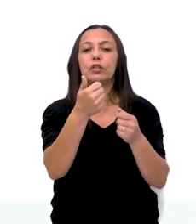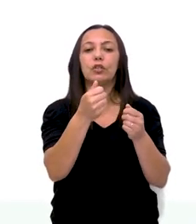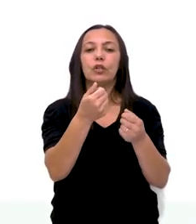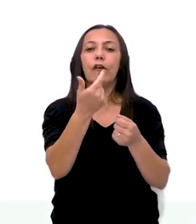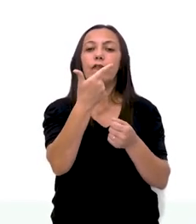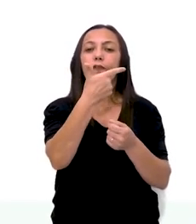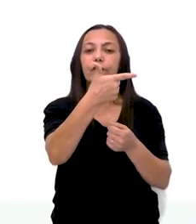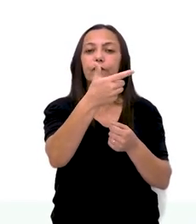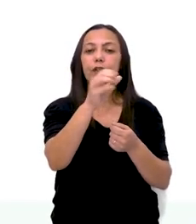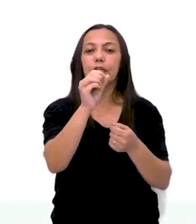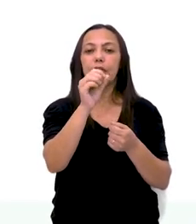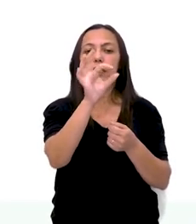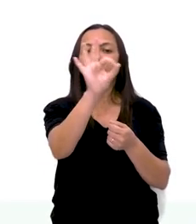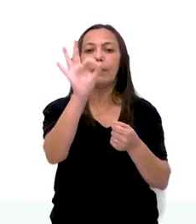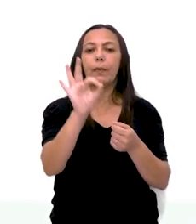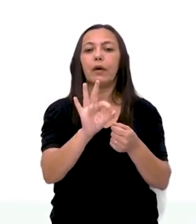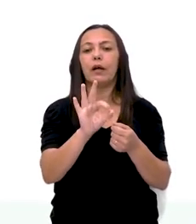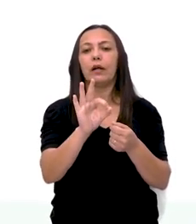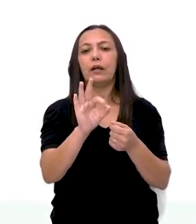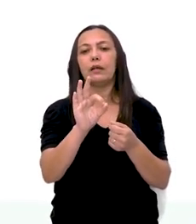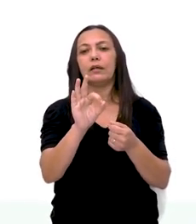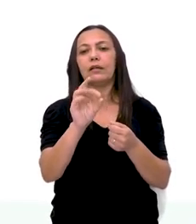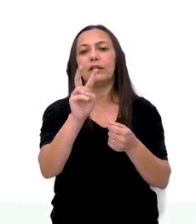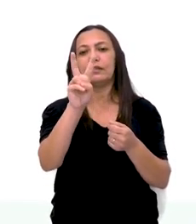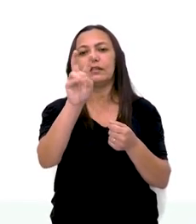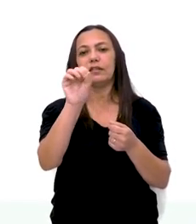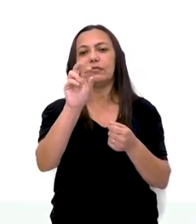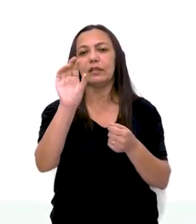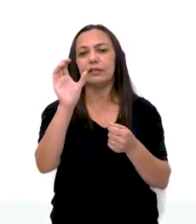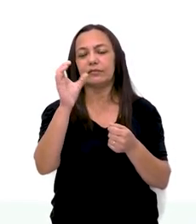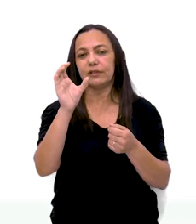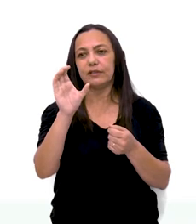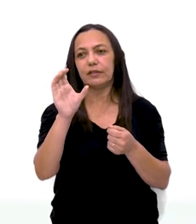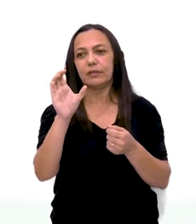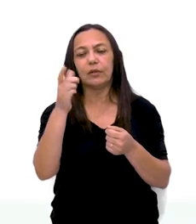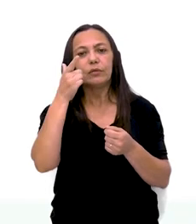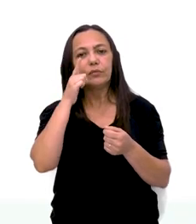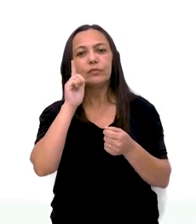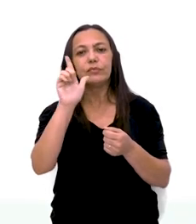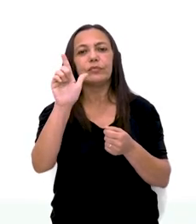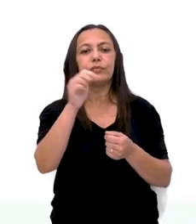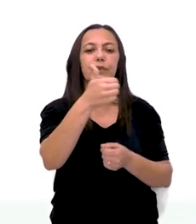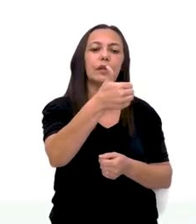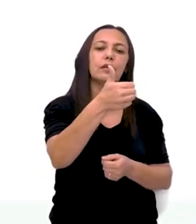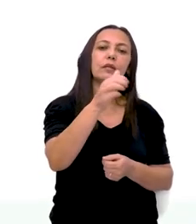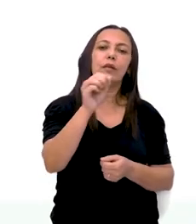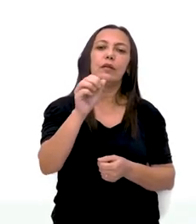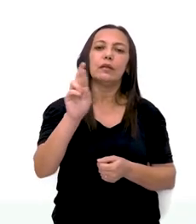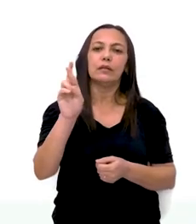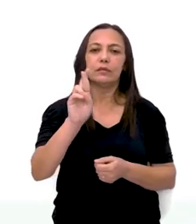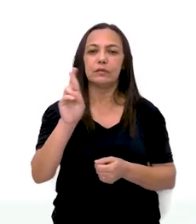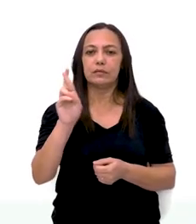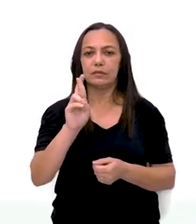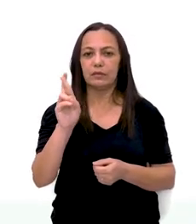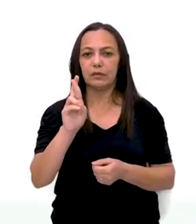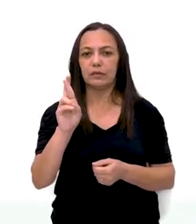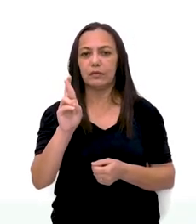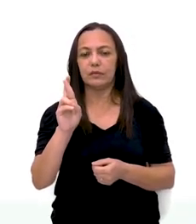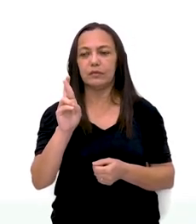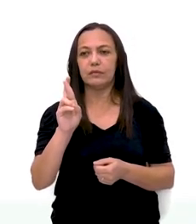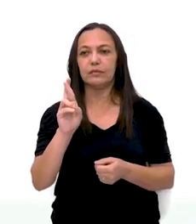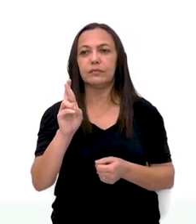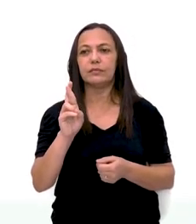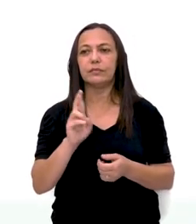As vinte moedinhas. De cinquenta. Centavos. Para ter. Esse valor aqui. Durante